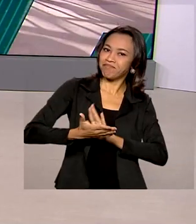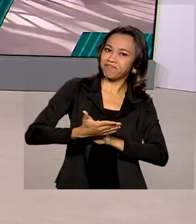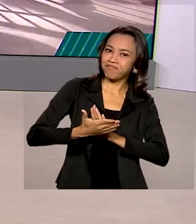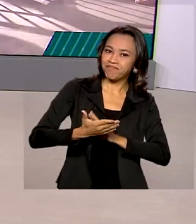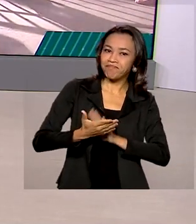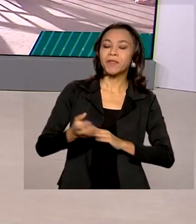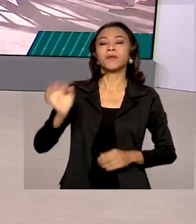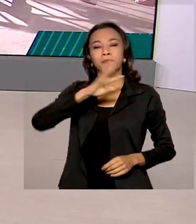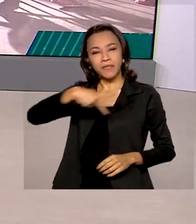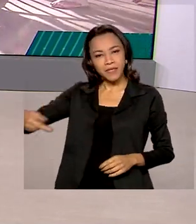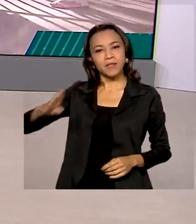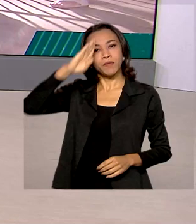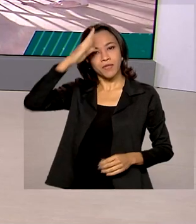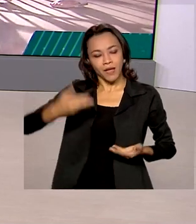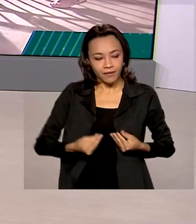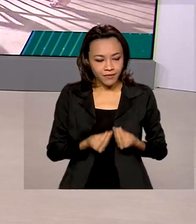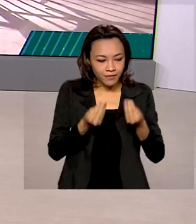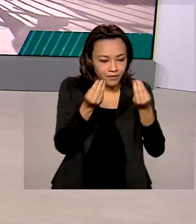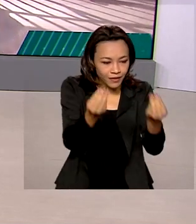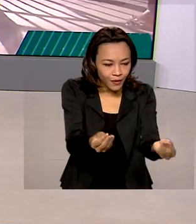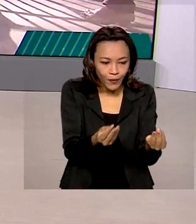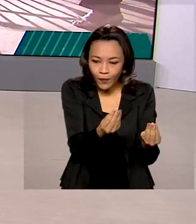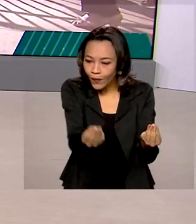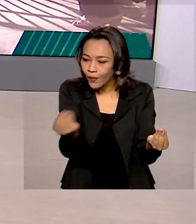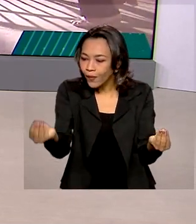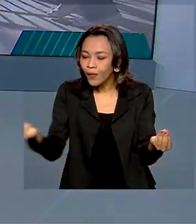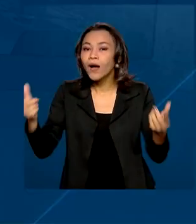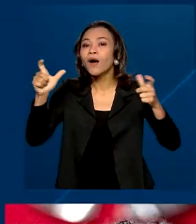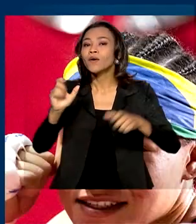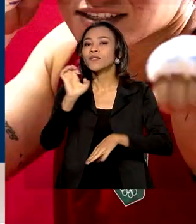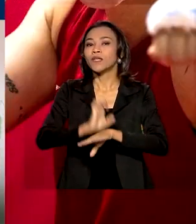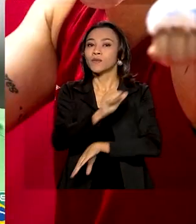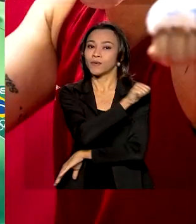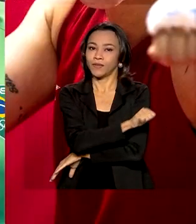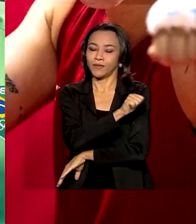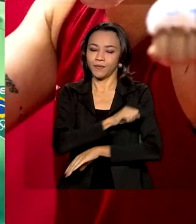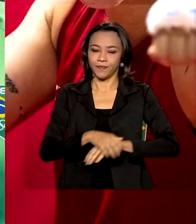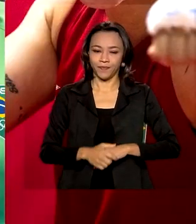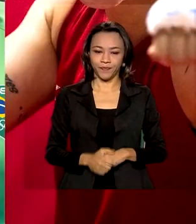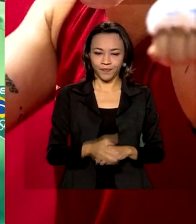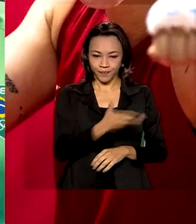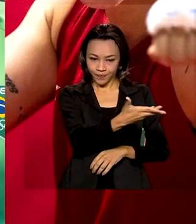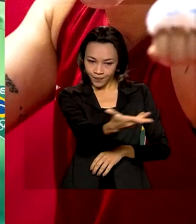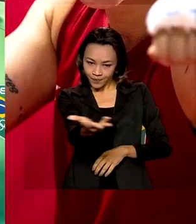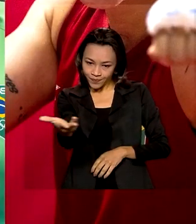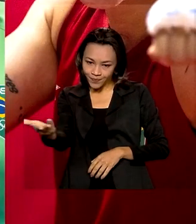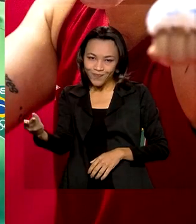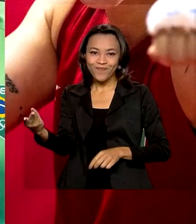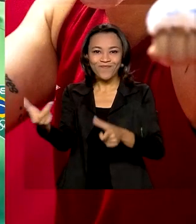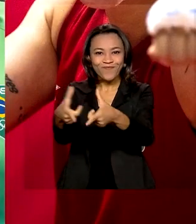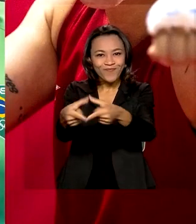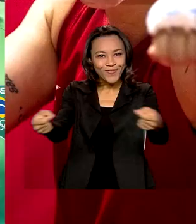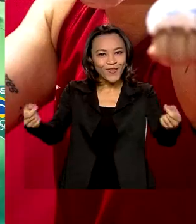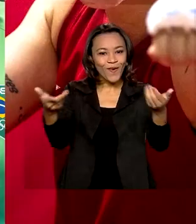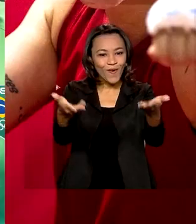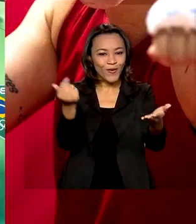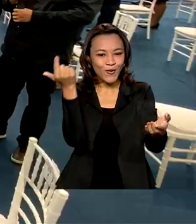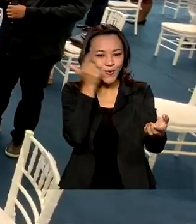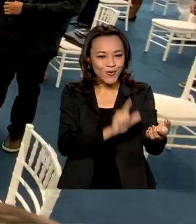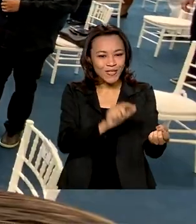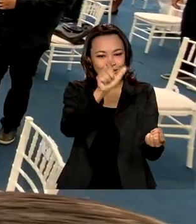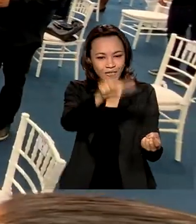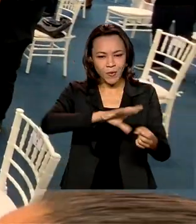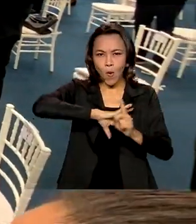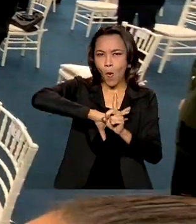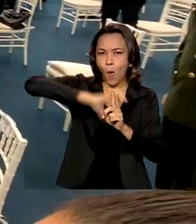Bolsonaro entregou a premiação aos atletas no Rio de Janeiro. Na Olimpíada de Tóquio, eles conquistaram um lugar no pódio e